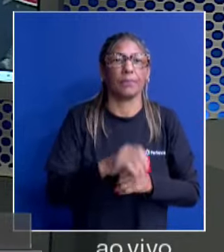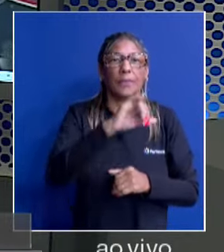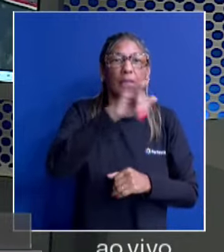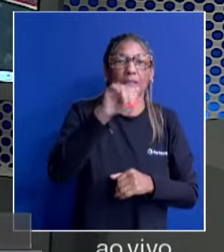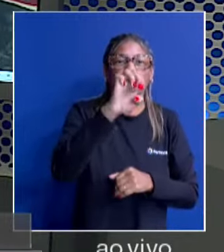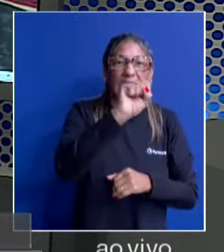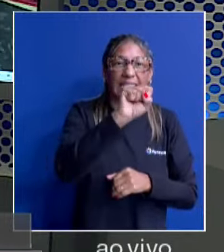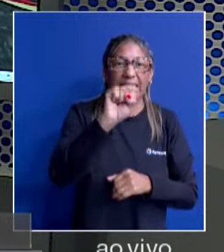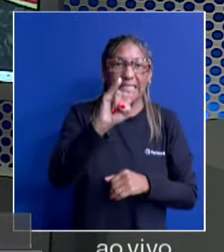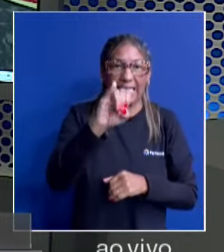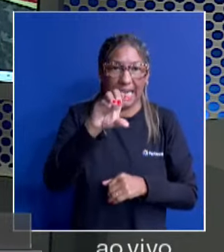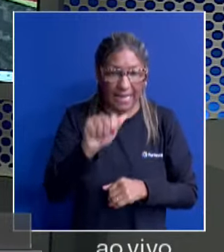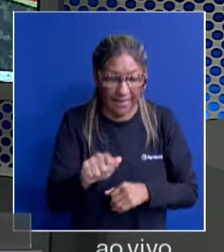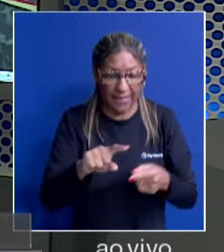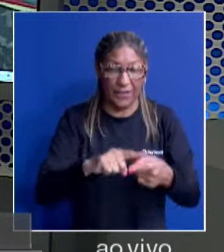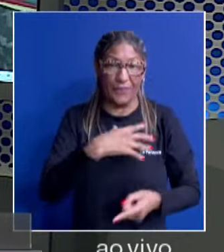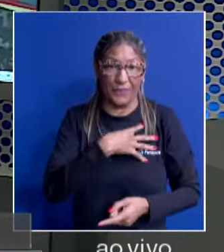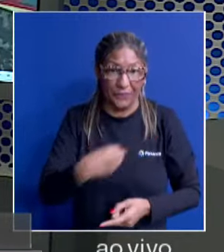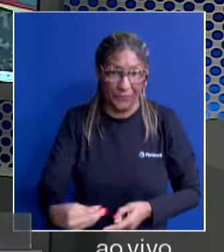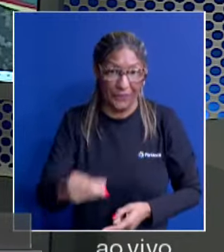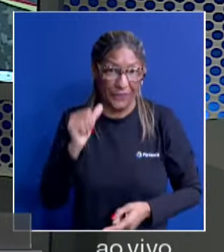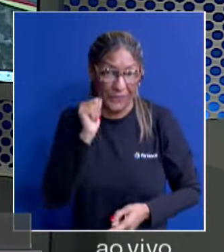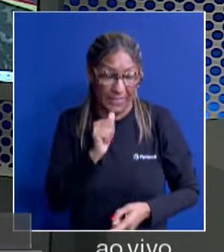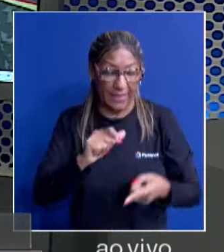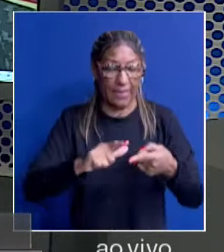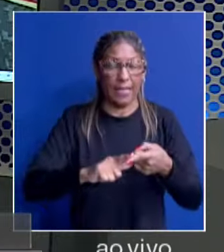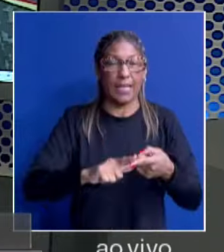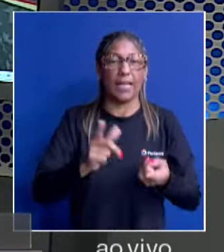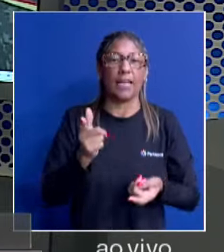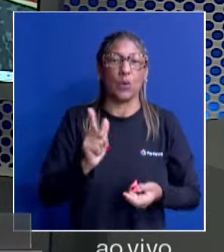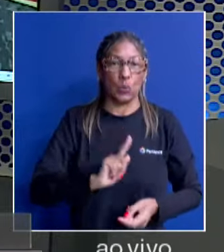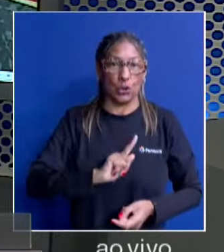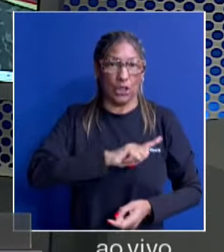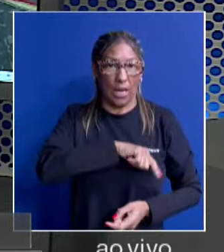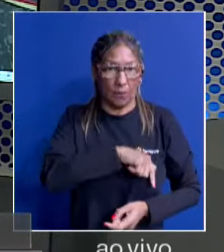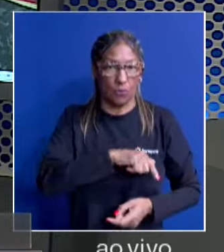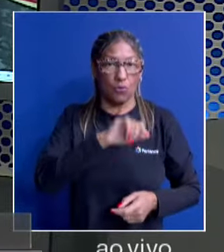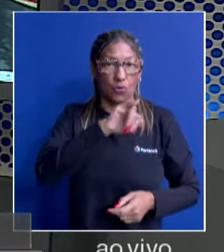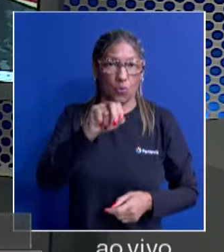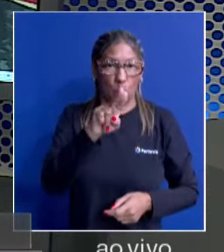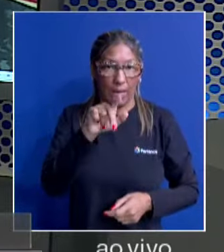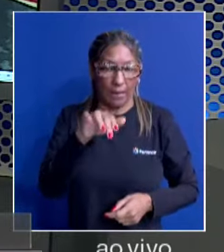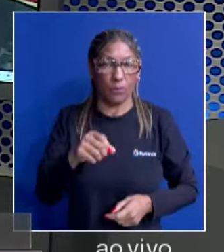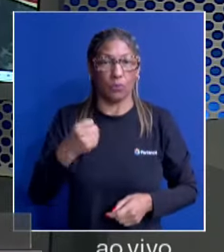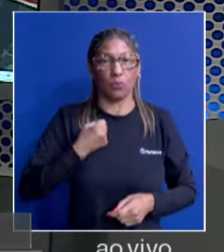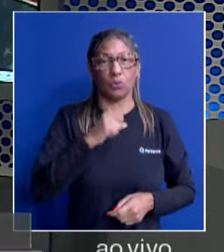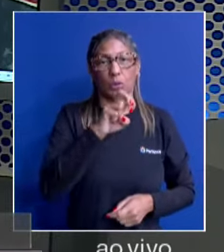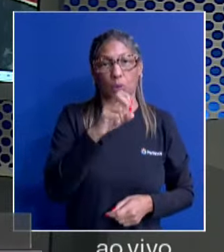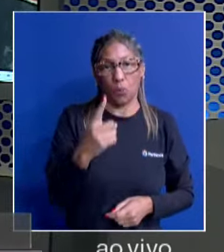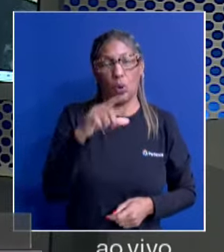Jéssica e o Juliano. A Jéssica é a filha. O Juliano é o Genro. O telefone está aí, 51